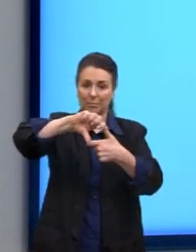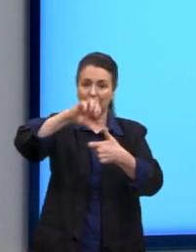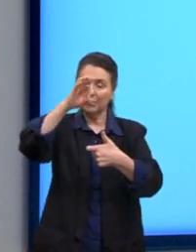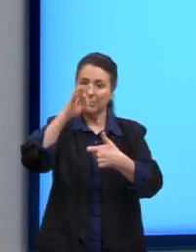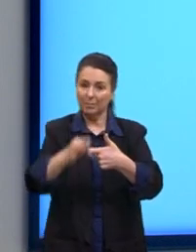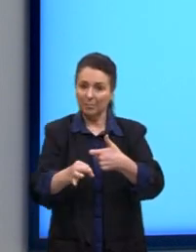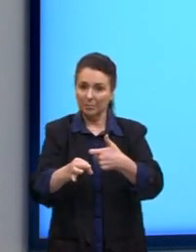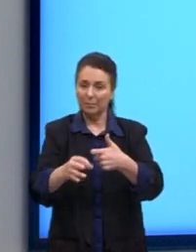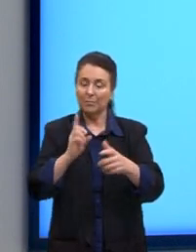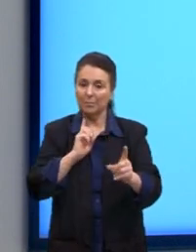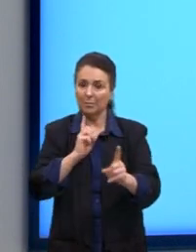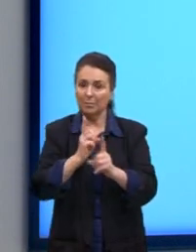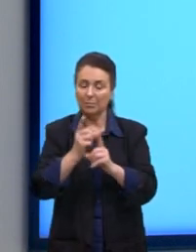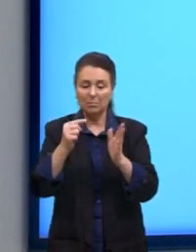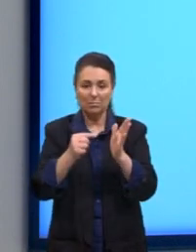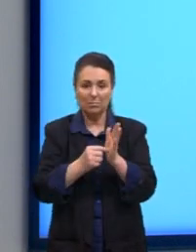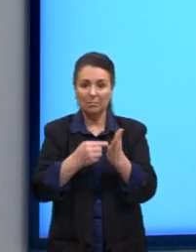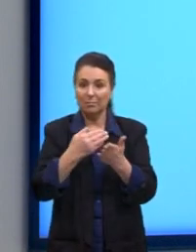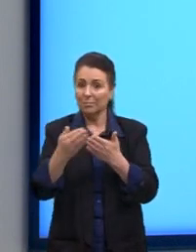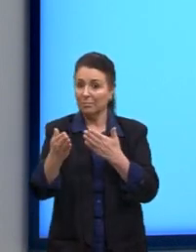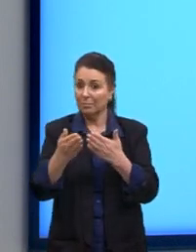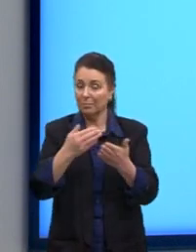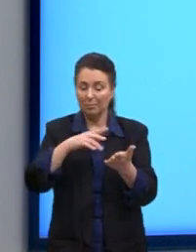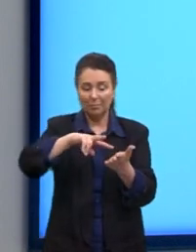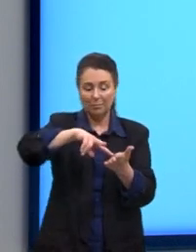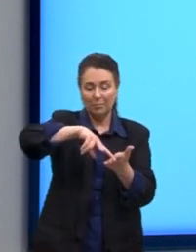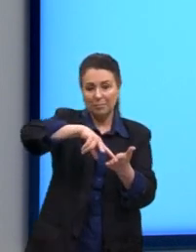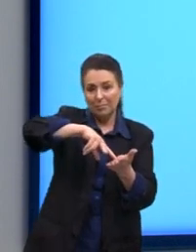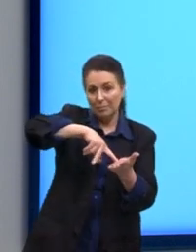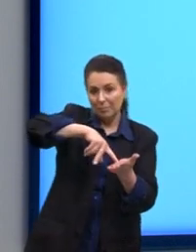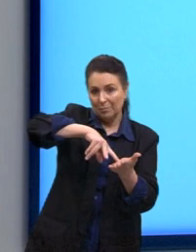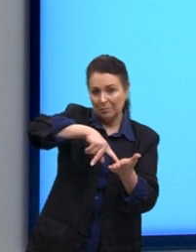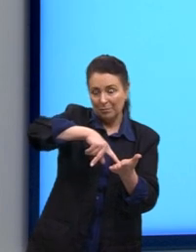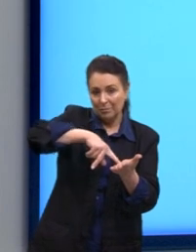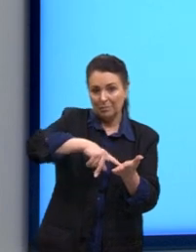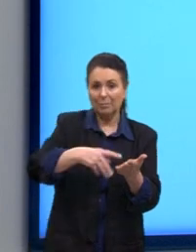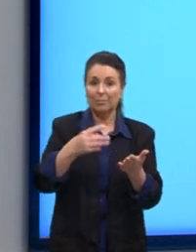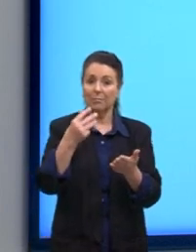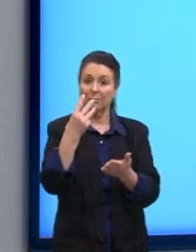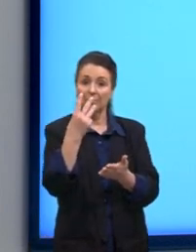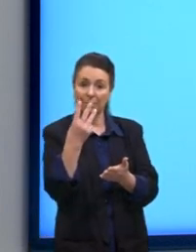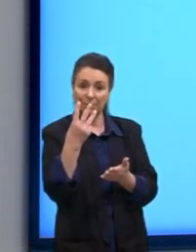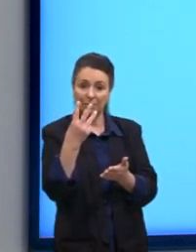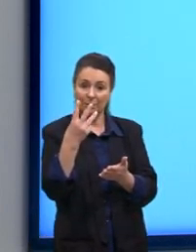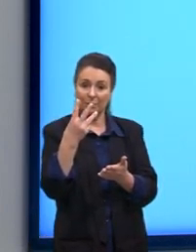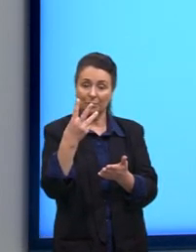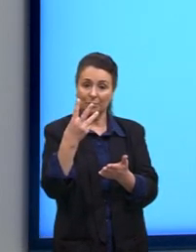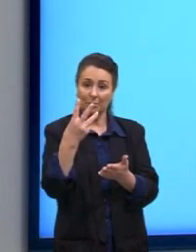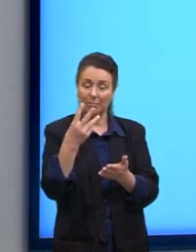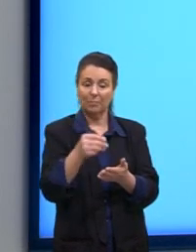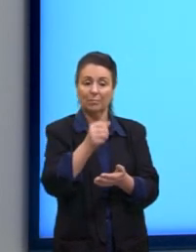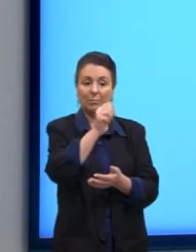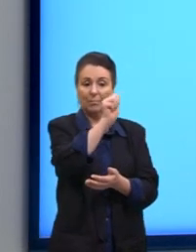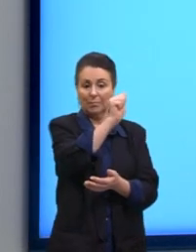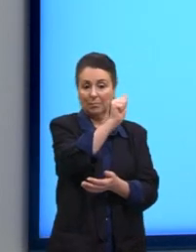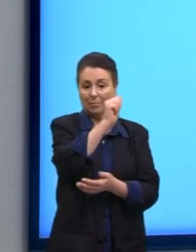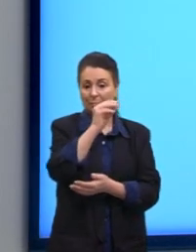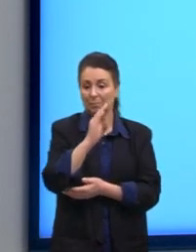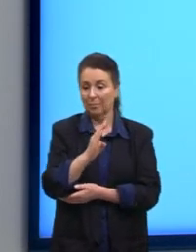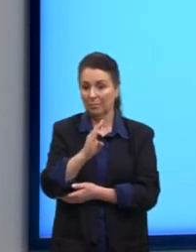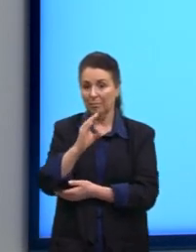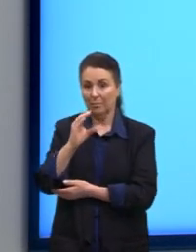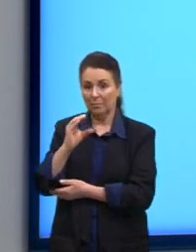ponto qualquer da circunferência. E aí, nós vamos passar por três pontos. O ponto A, o ponto B